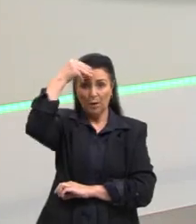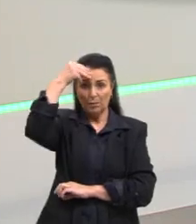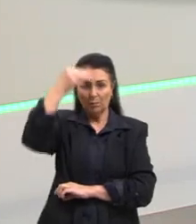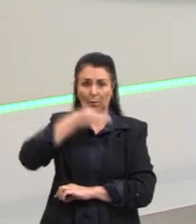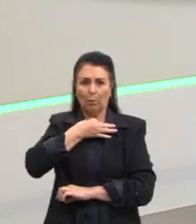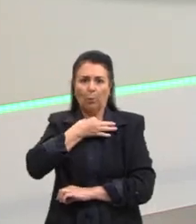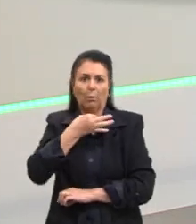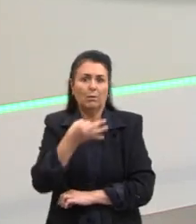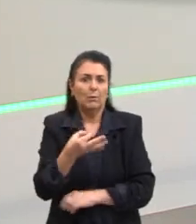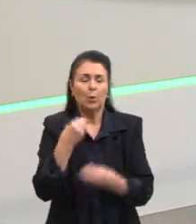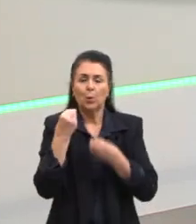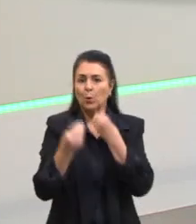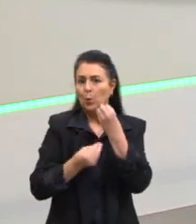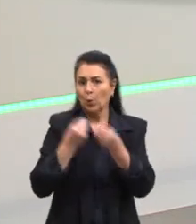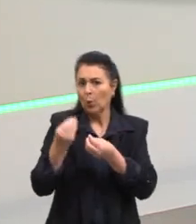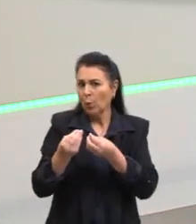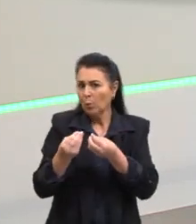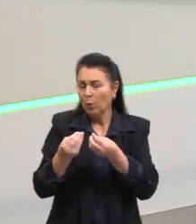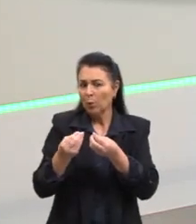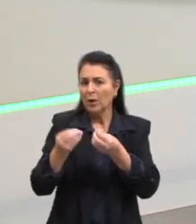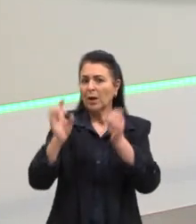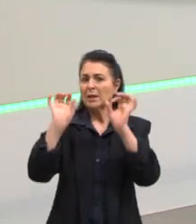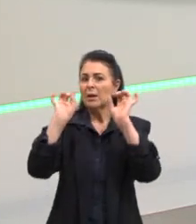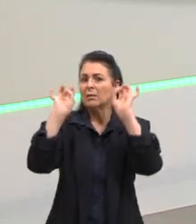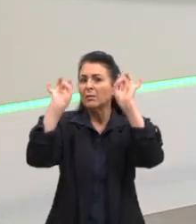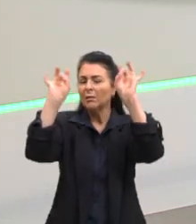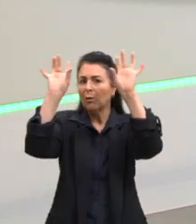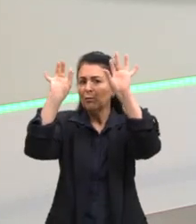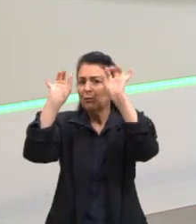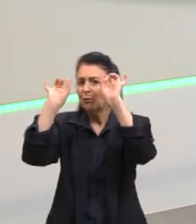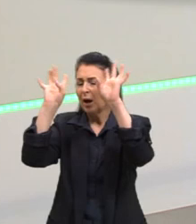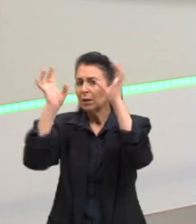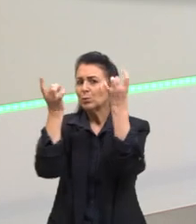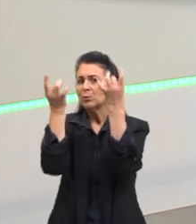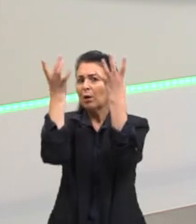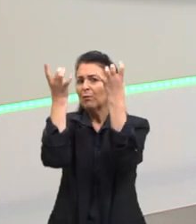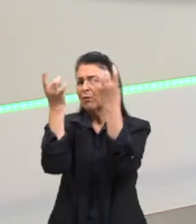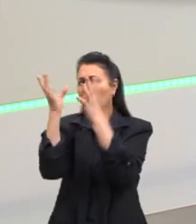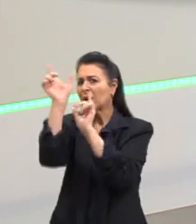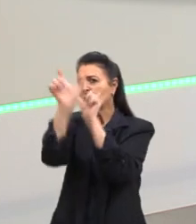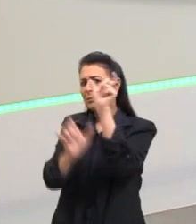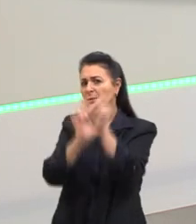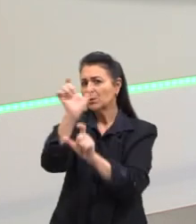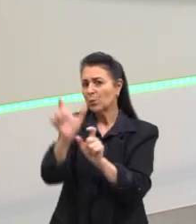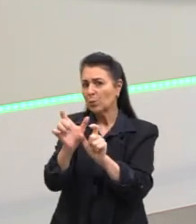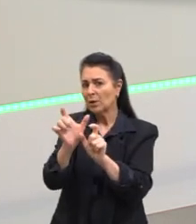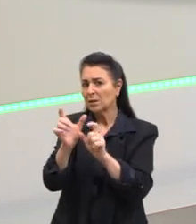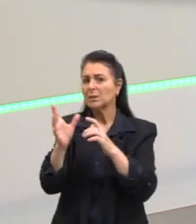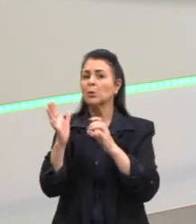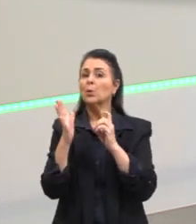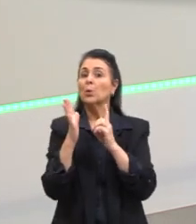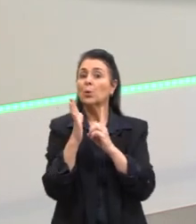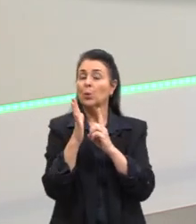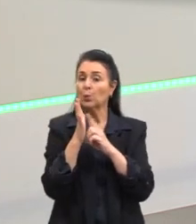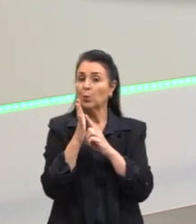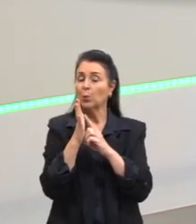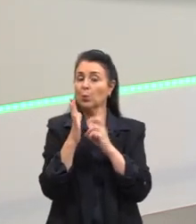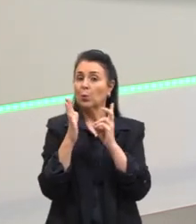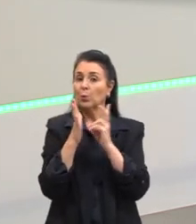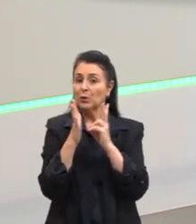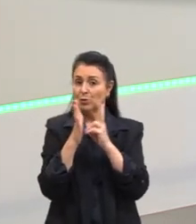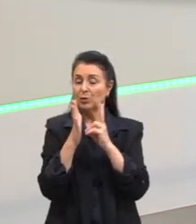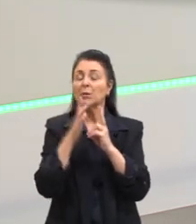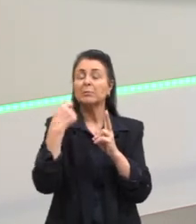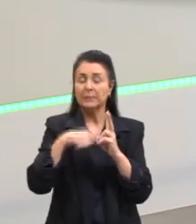horrível. Então, salvar essa gente é quê? Catequizar e batizar o indígena que aqui estava. E também ele fala aqui um